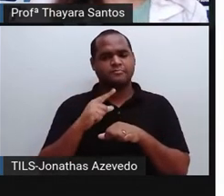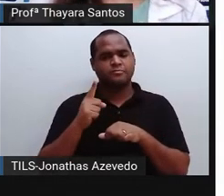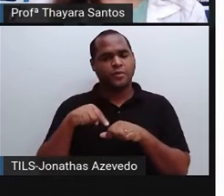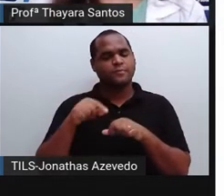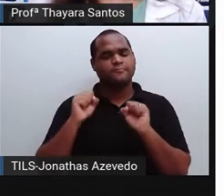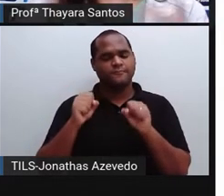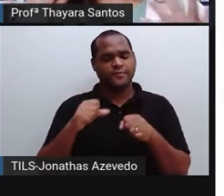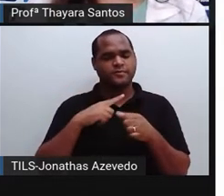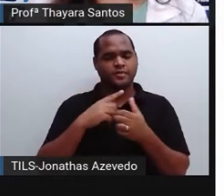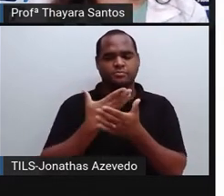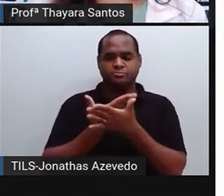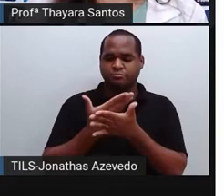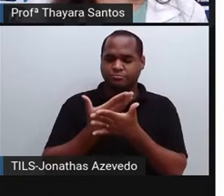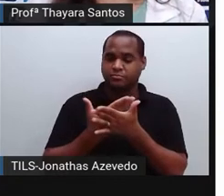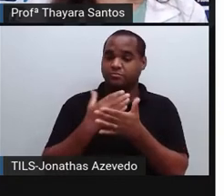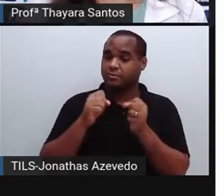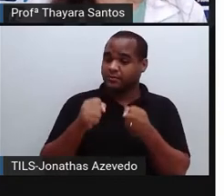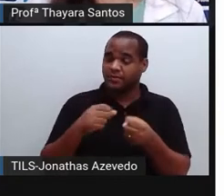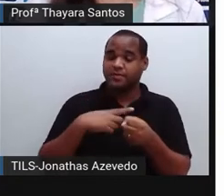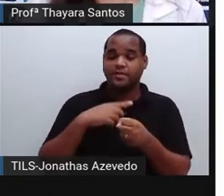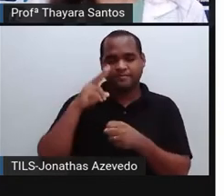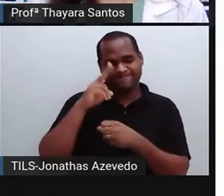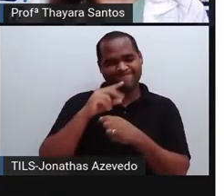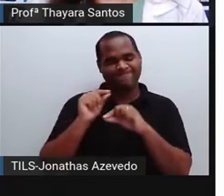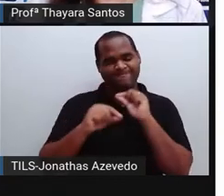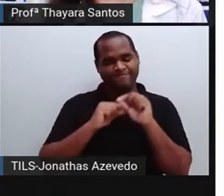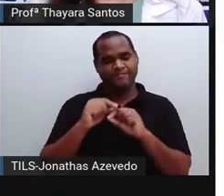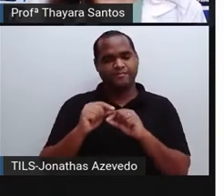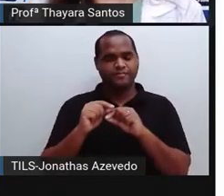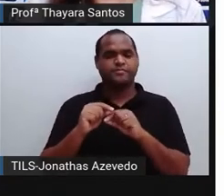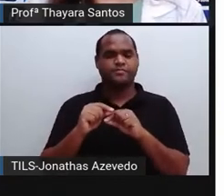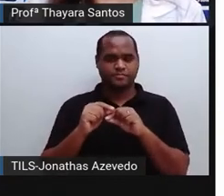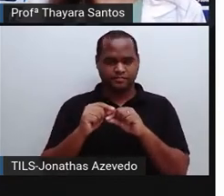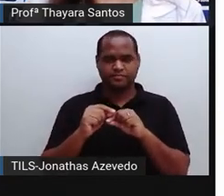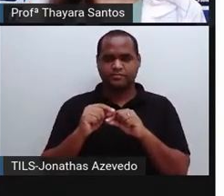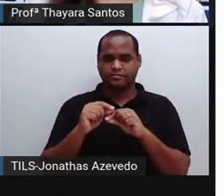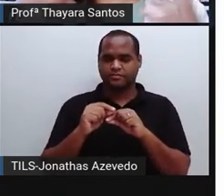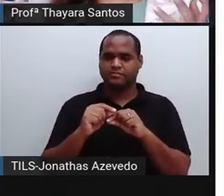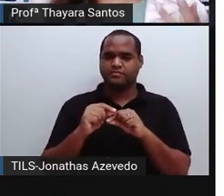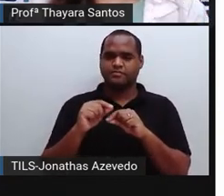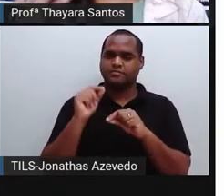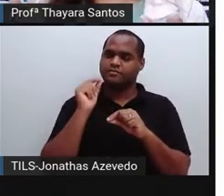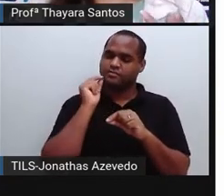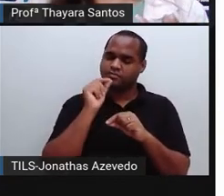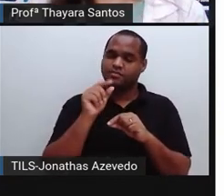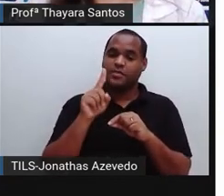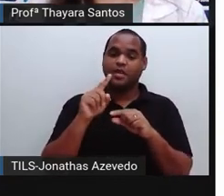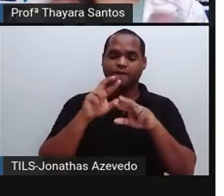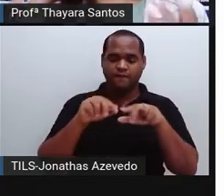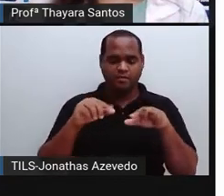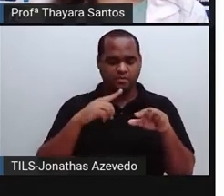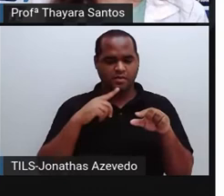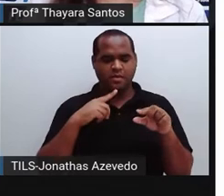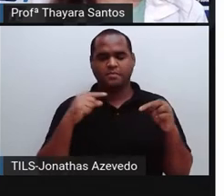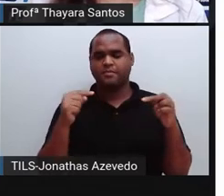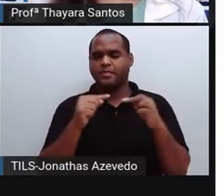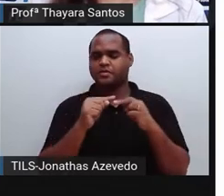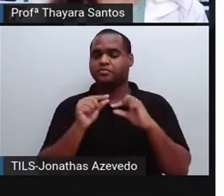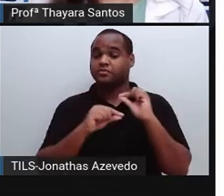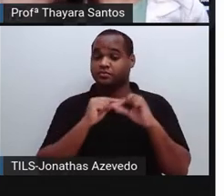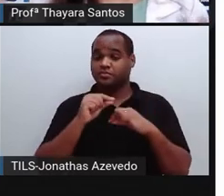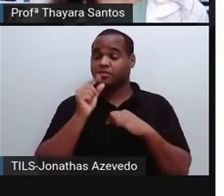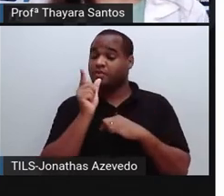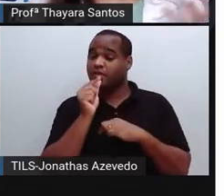estudou, mas vamos revisar um pouquinho do que a gente já viu. Então, a matéria, de uma forma geral, e a água, ela